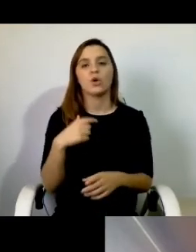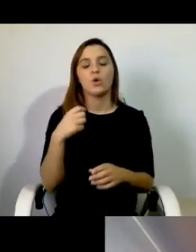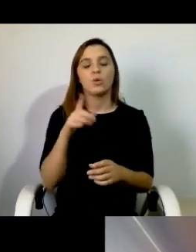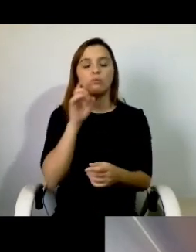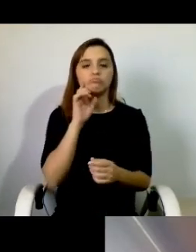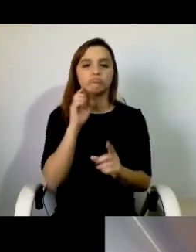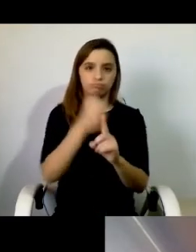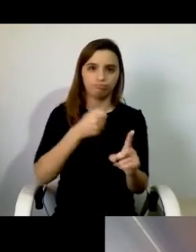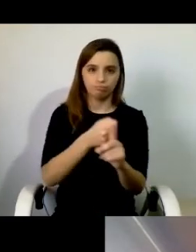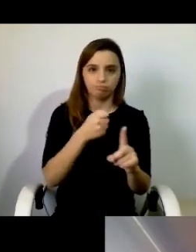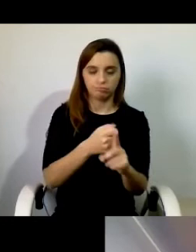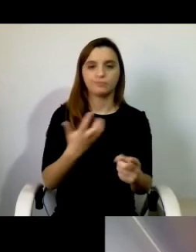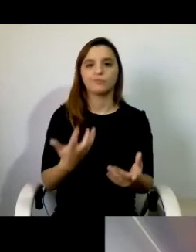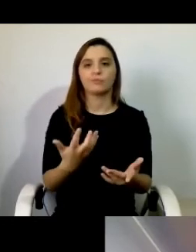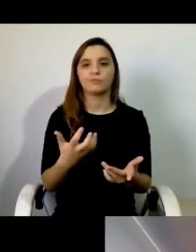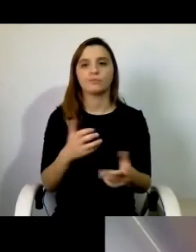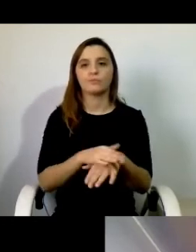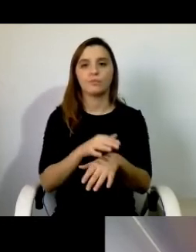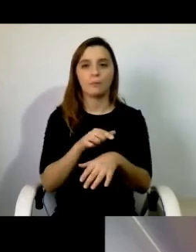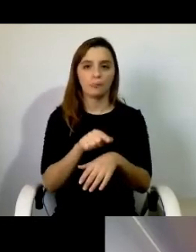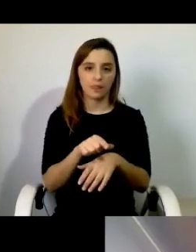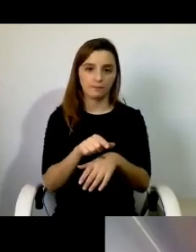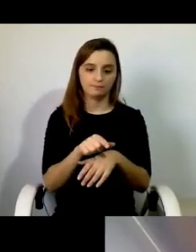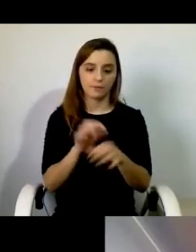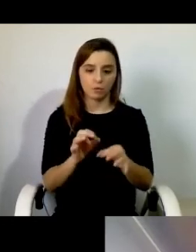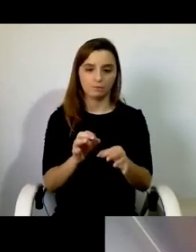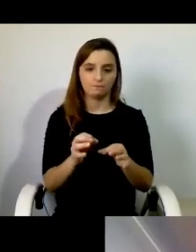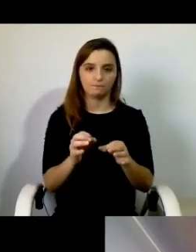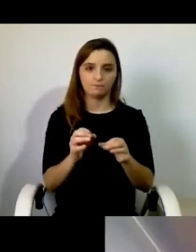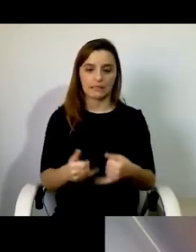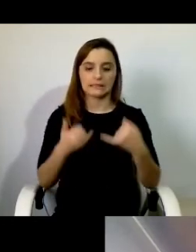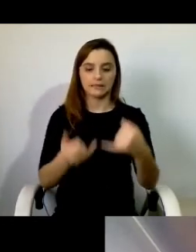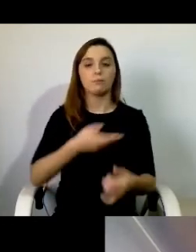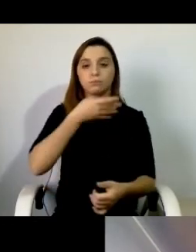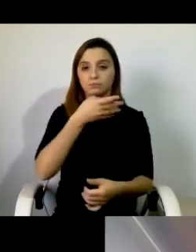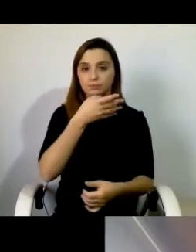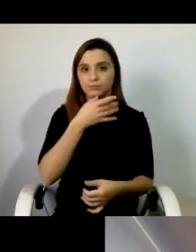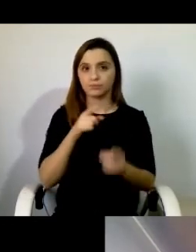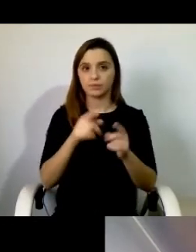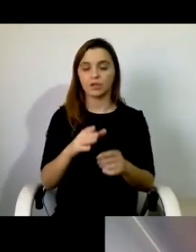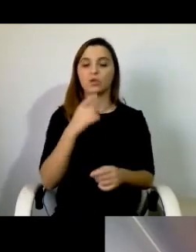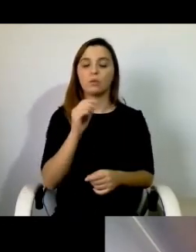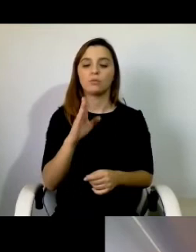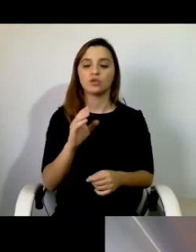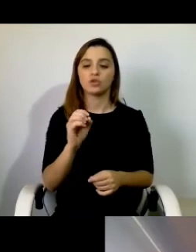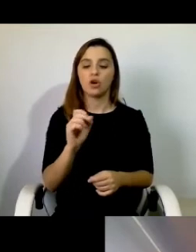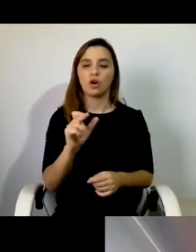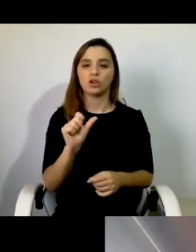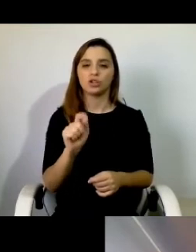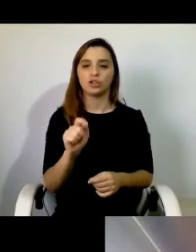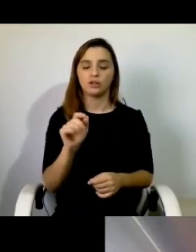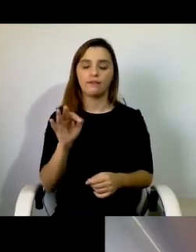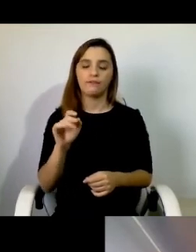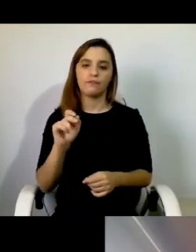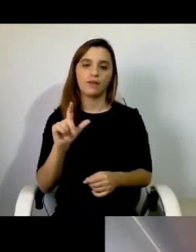deficiência. Sendo assim, eu passava para o próximo orador, que é o Jorge Falcato, que é atualmente presidente